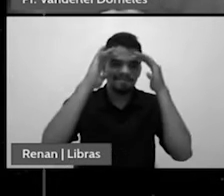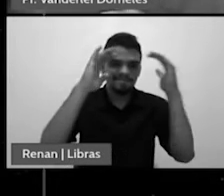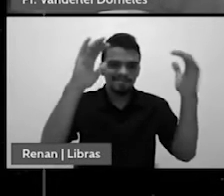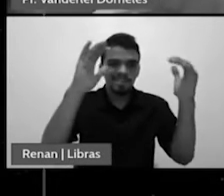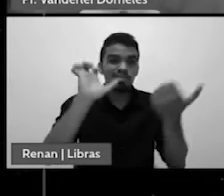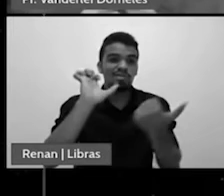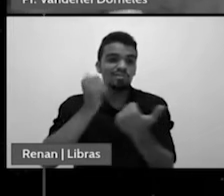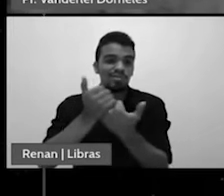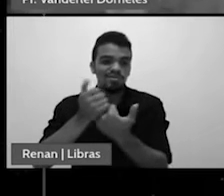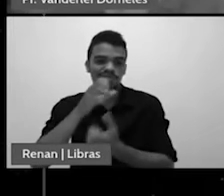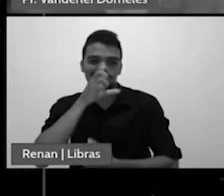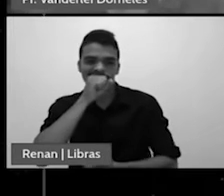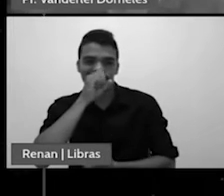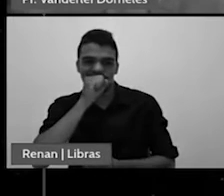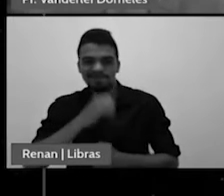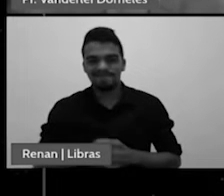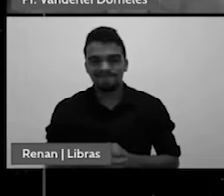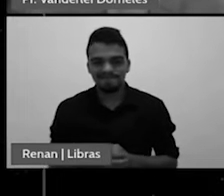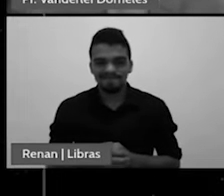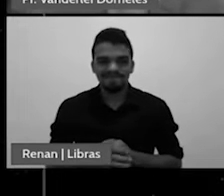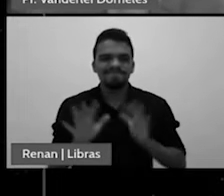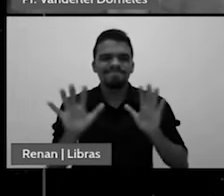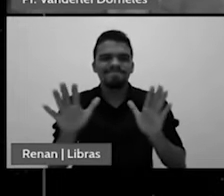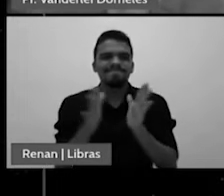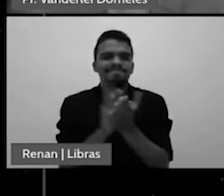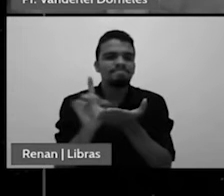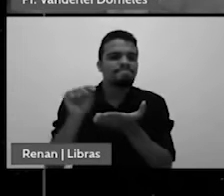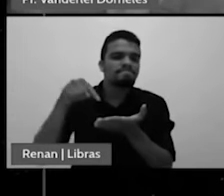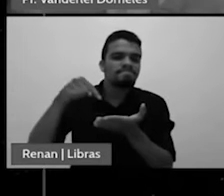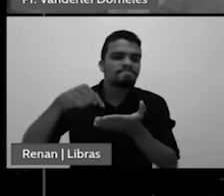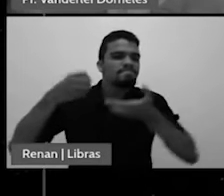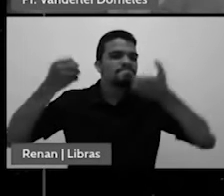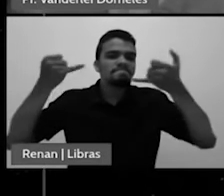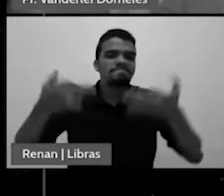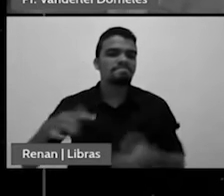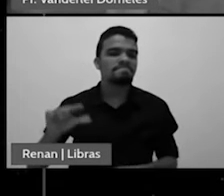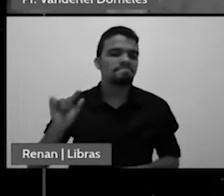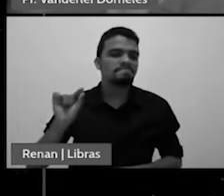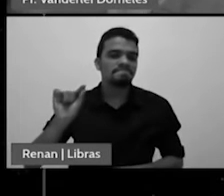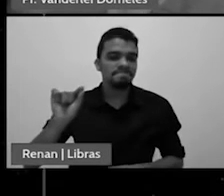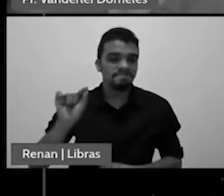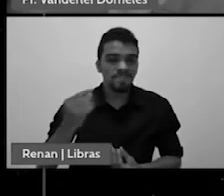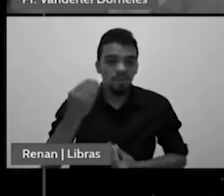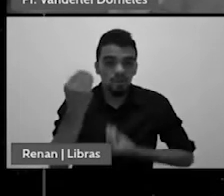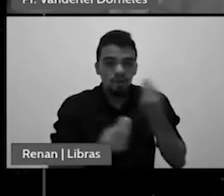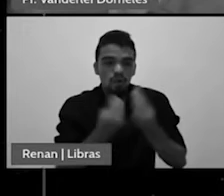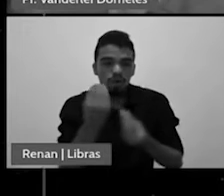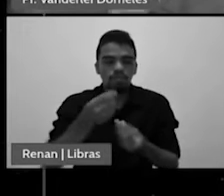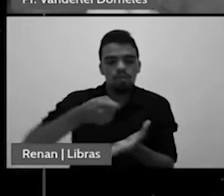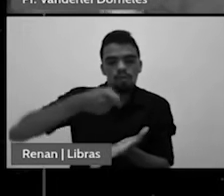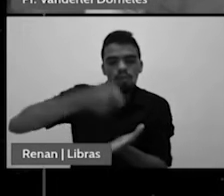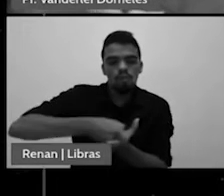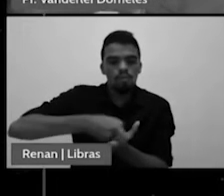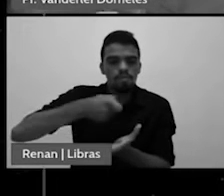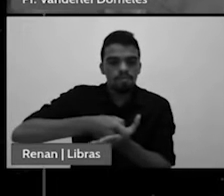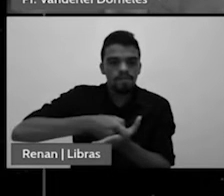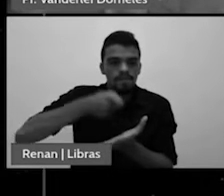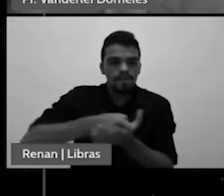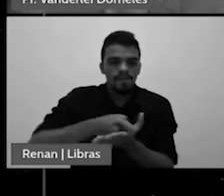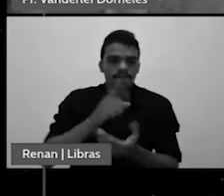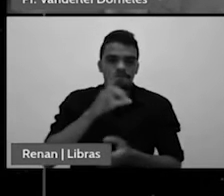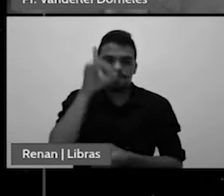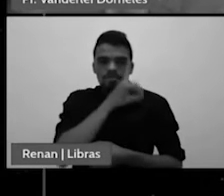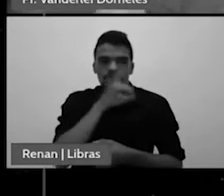saber, então, o que a palavra de Deus nos diz acerca da perspectiva de um decreto dominical por parte do